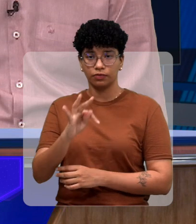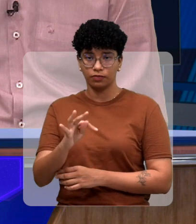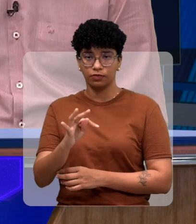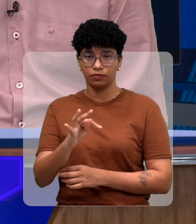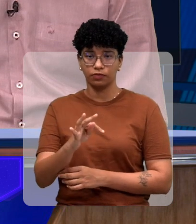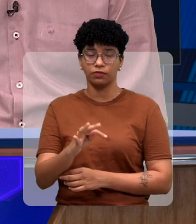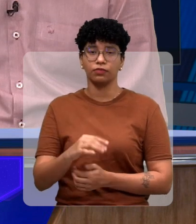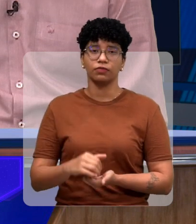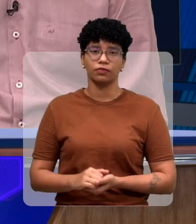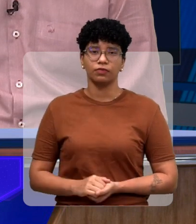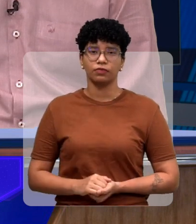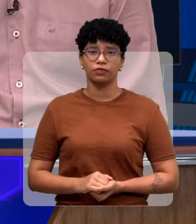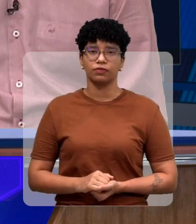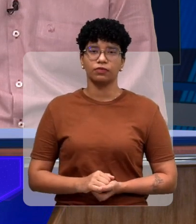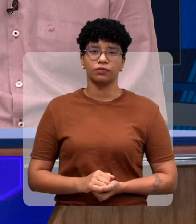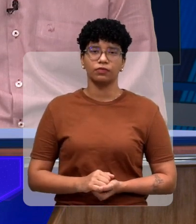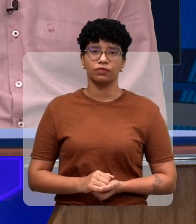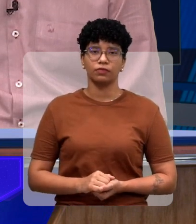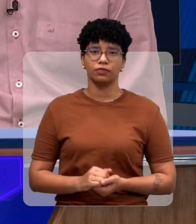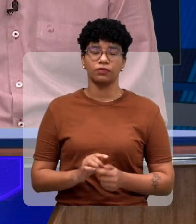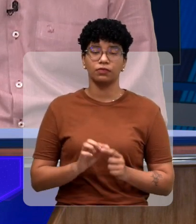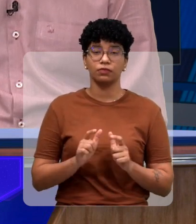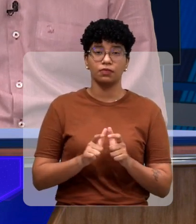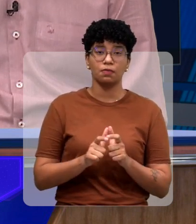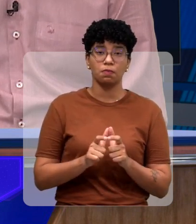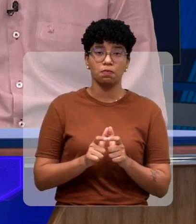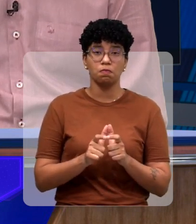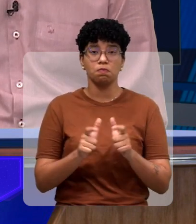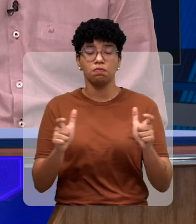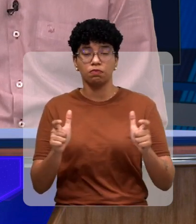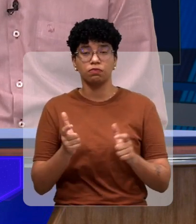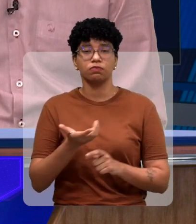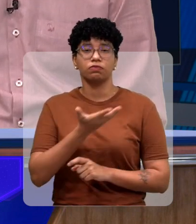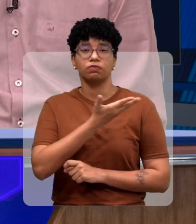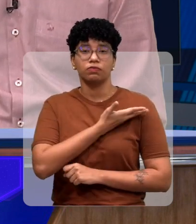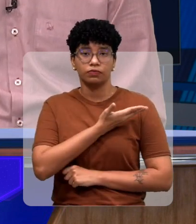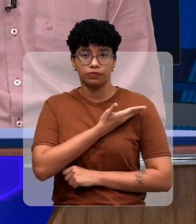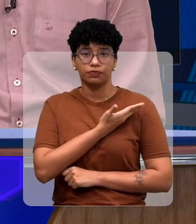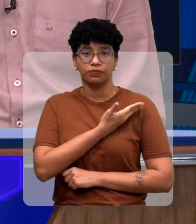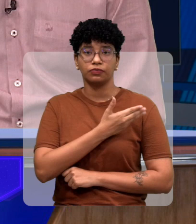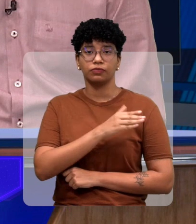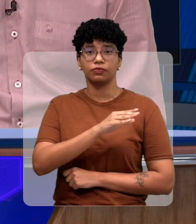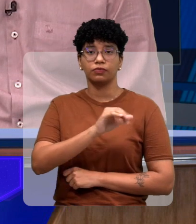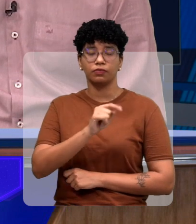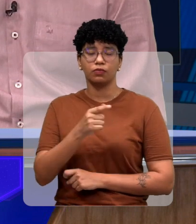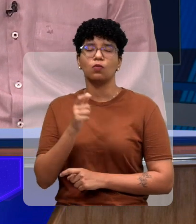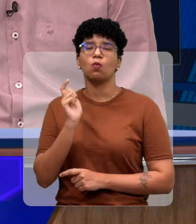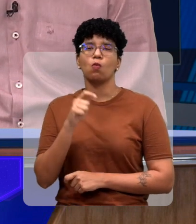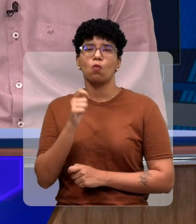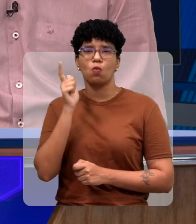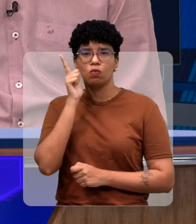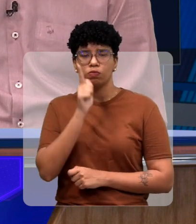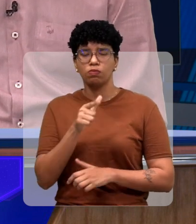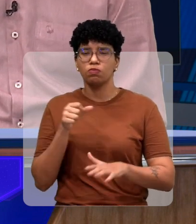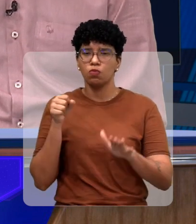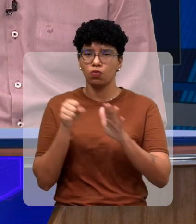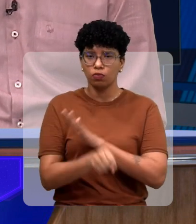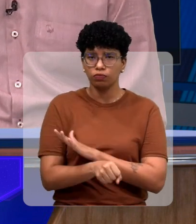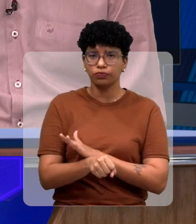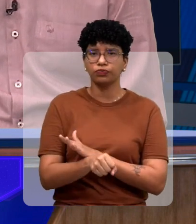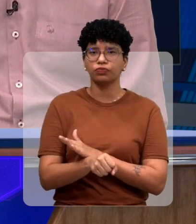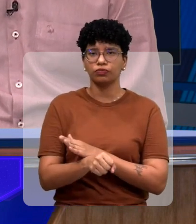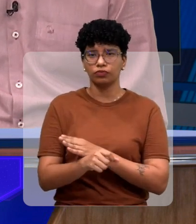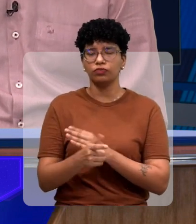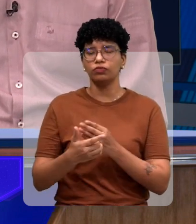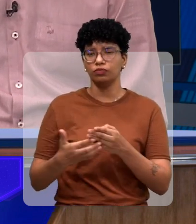temos essa parceria a maioria dos companheiros da CEP passando em concurso em seletivo uma grande